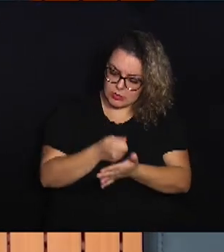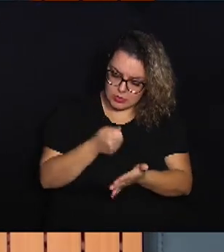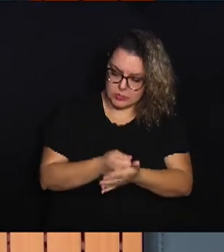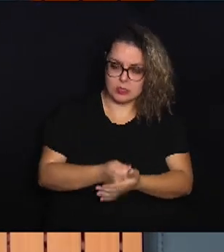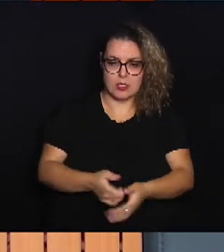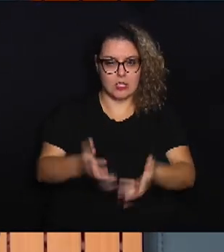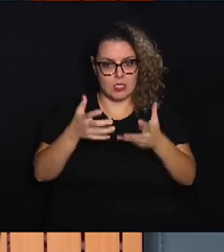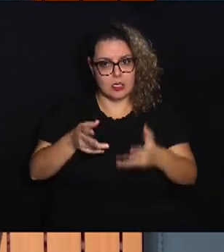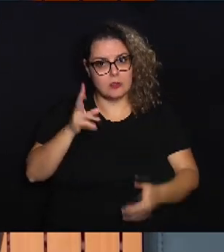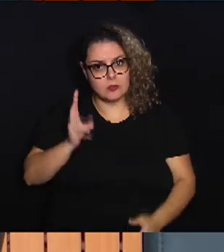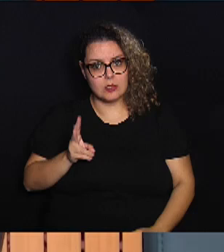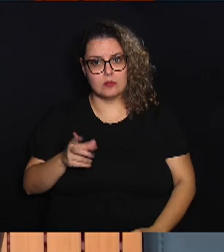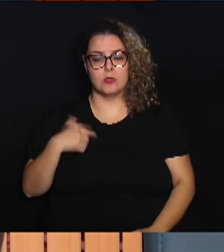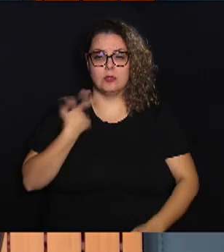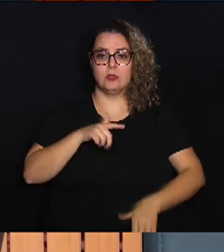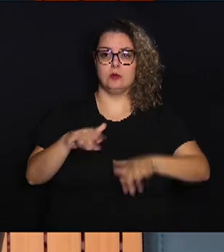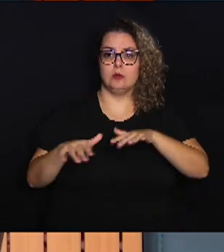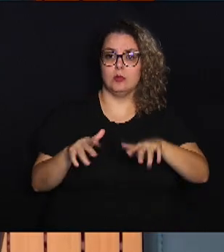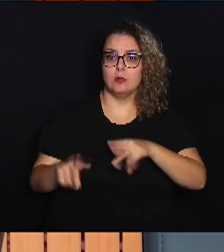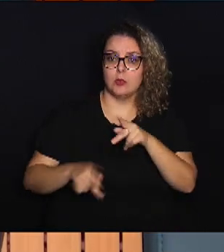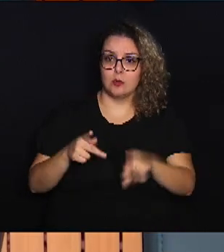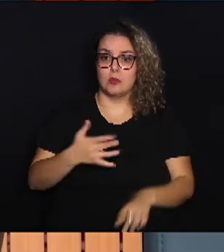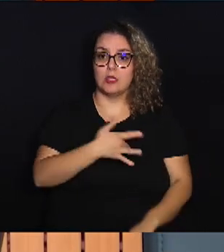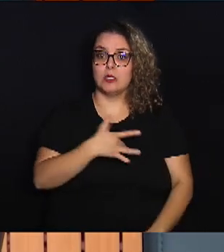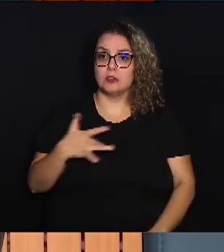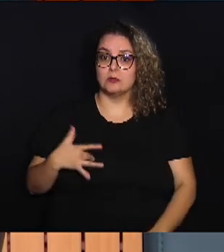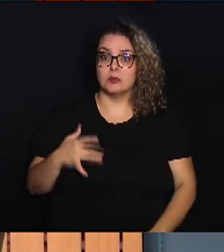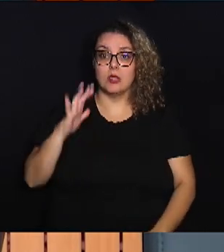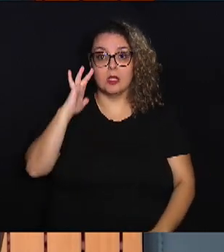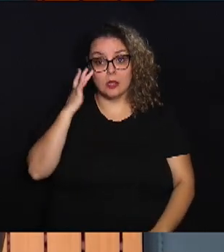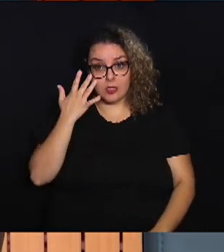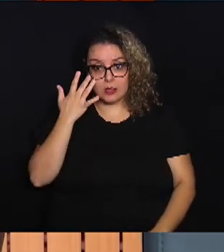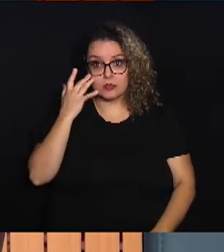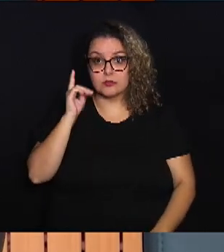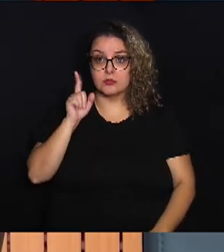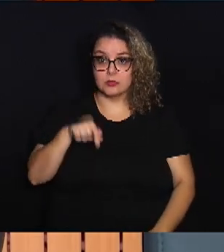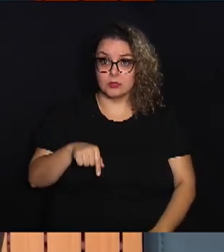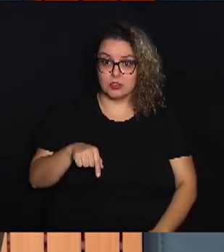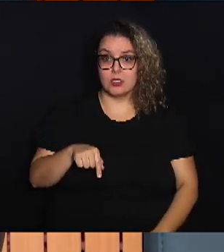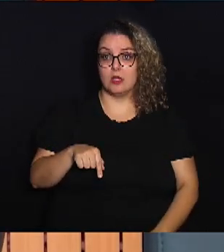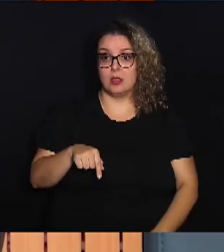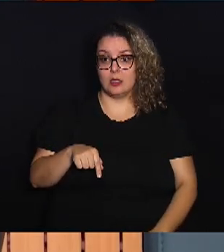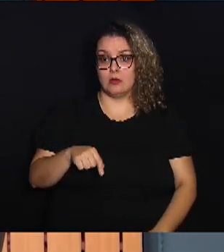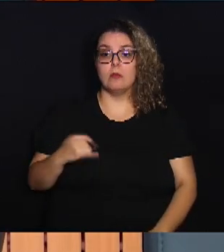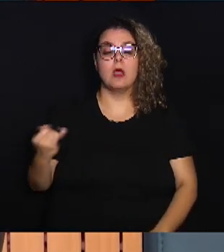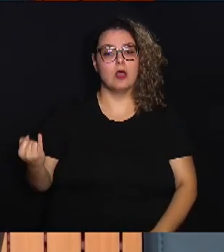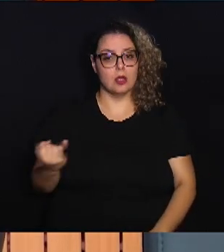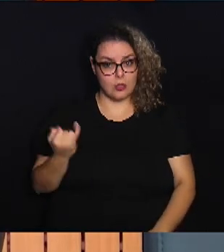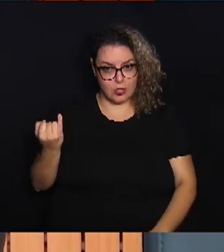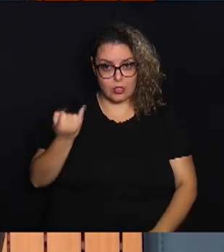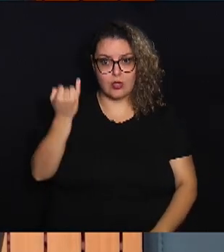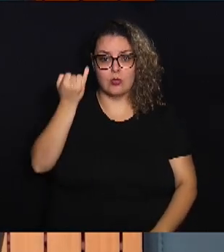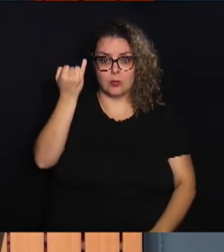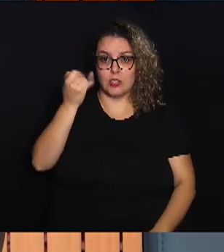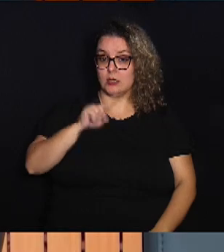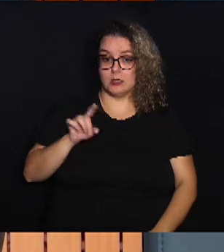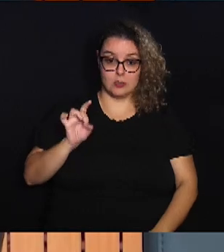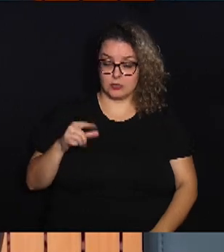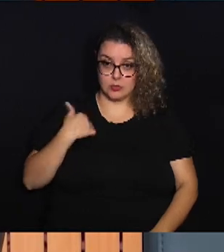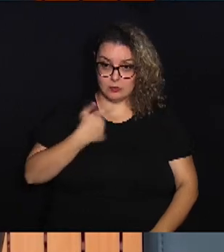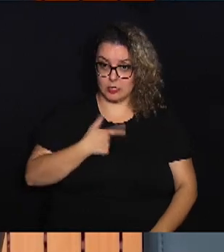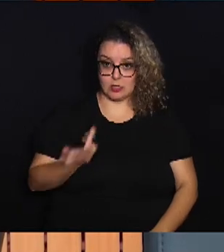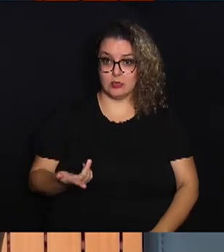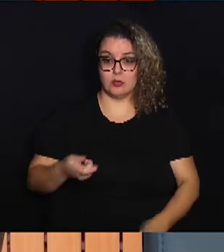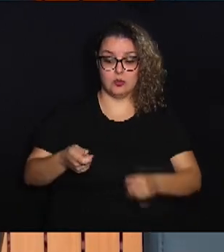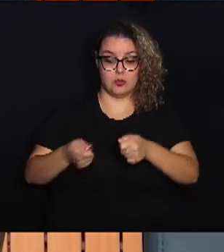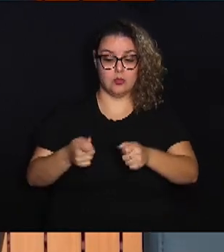princípios que nós, no Movimento Popular de Saúde, achamos que é muito importante, não só para nós do controle